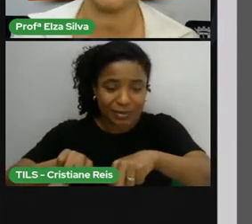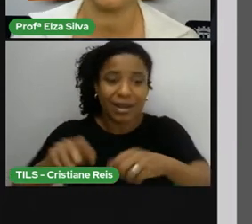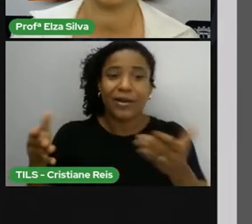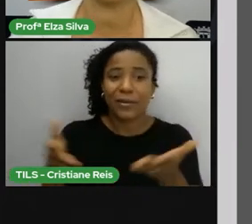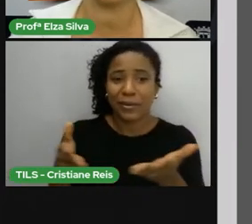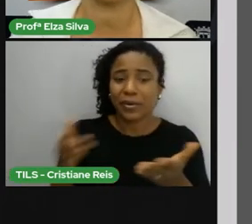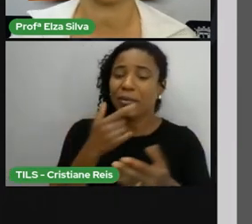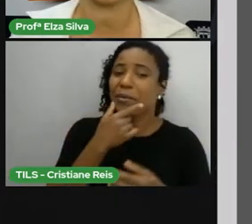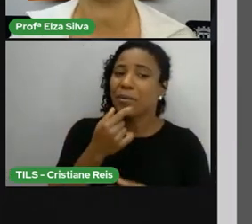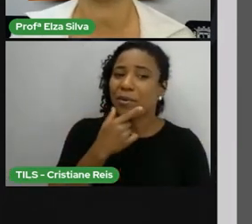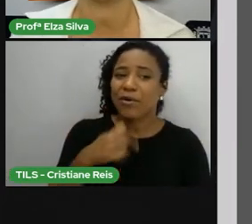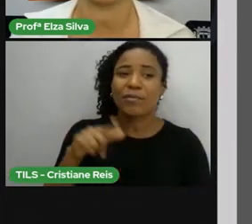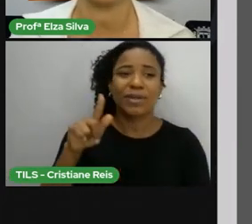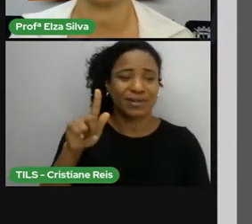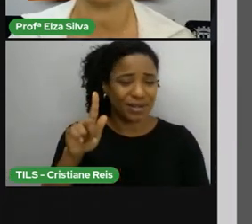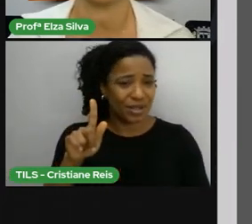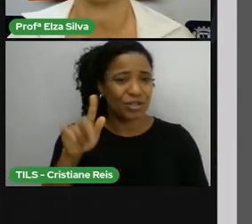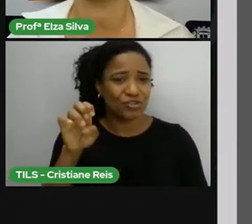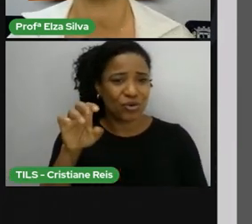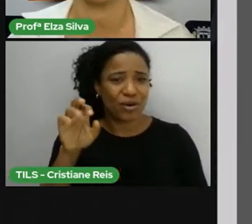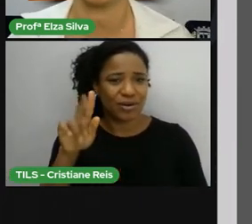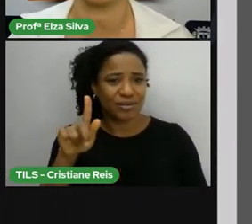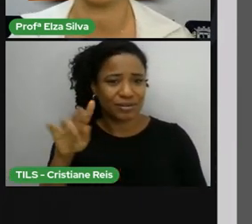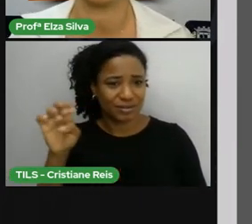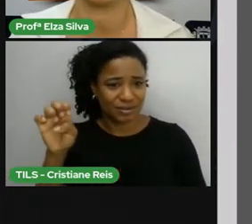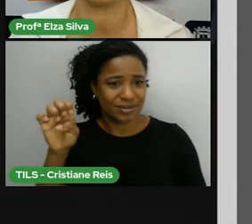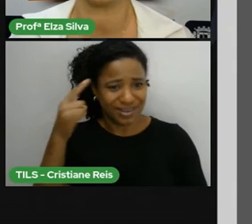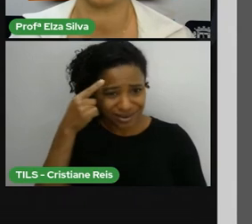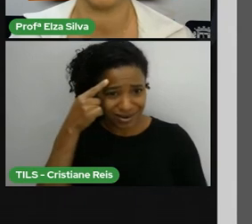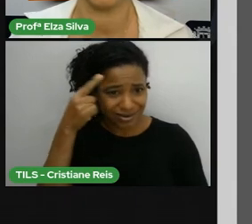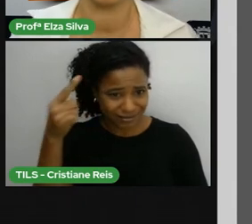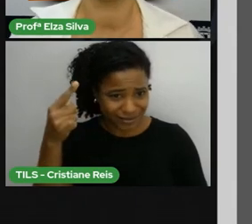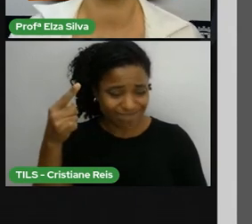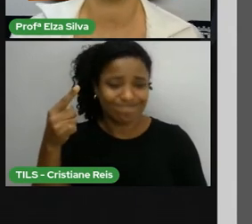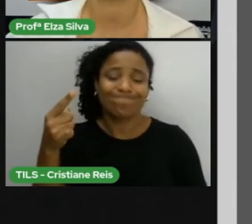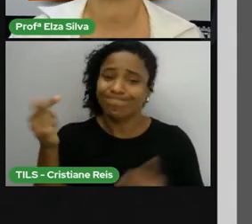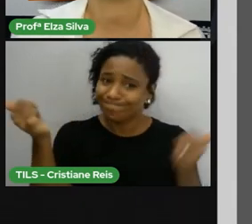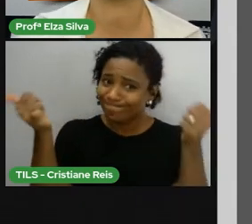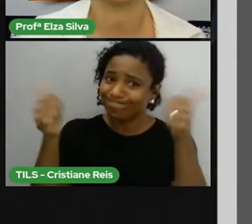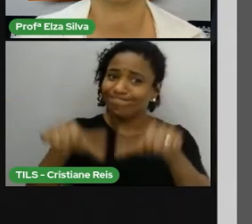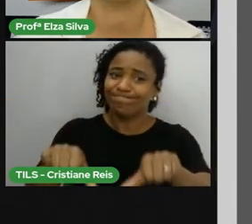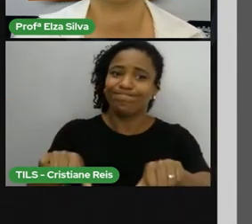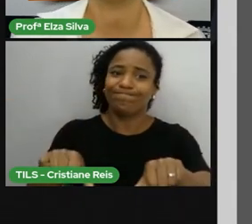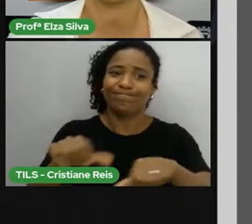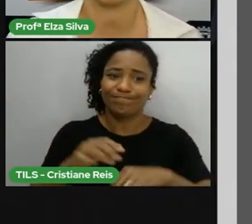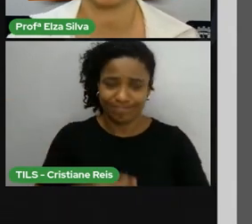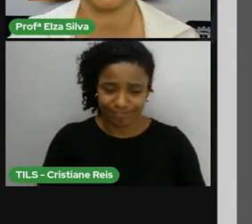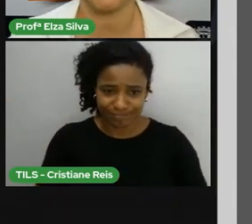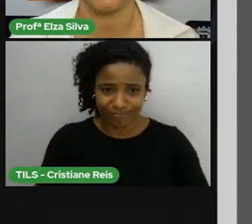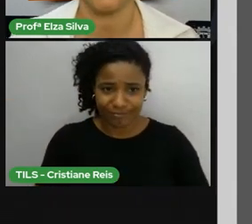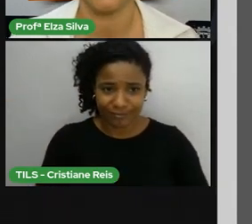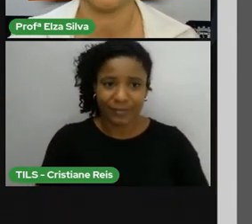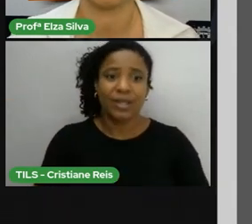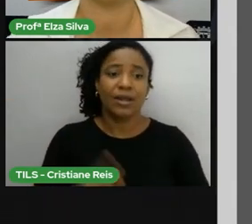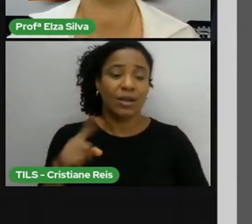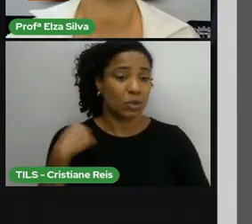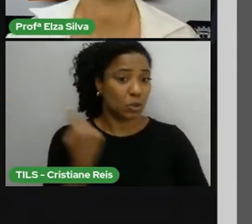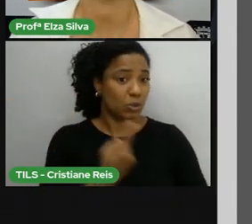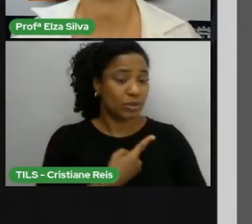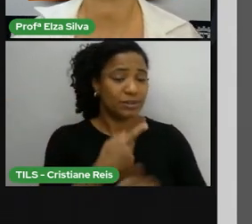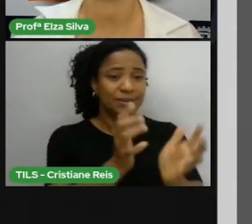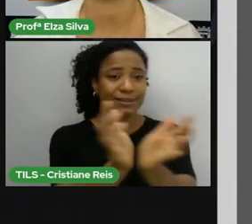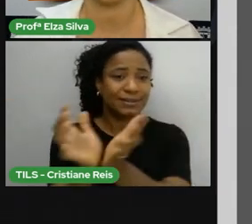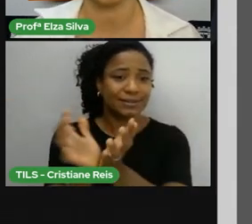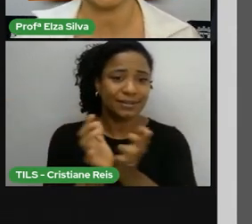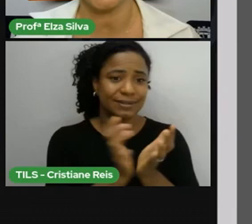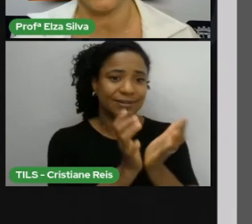Floyd, que nós rememoramos hoje. somos uma nação multiétnica devido